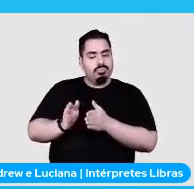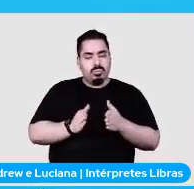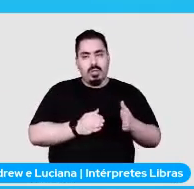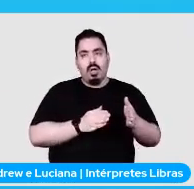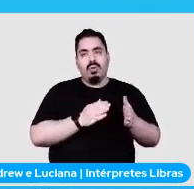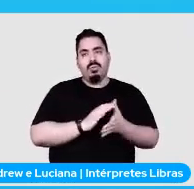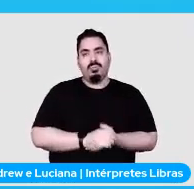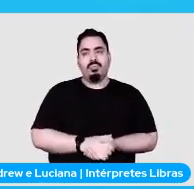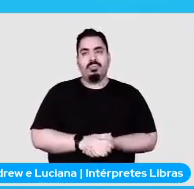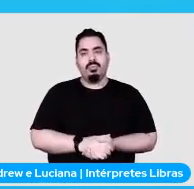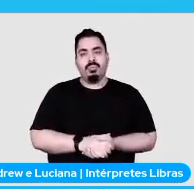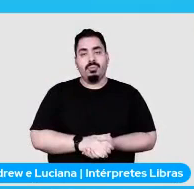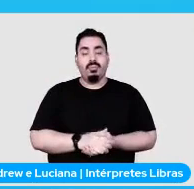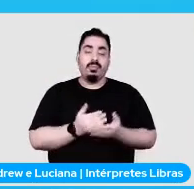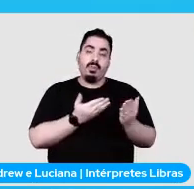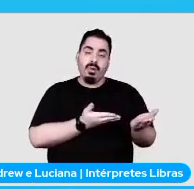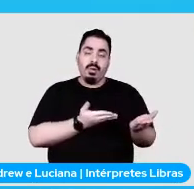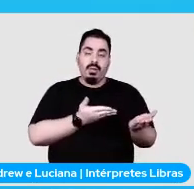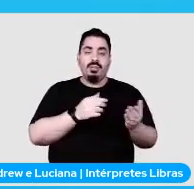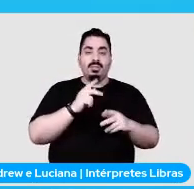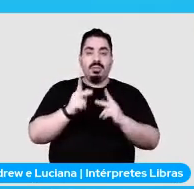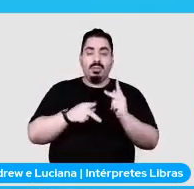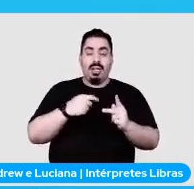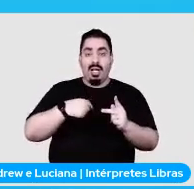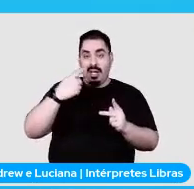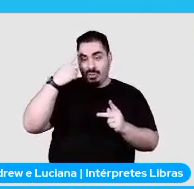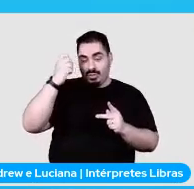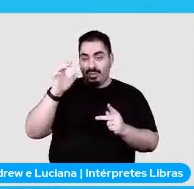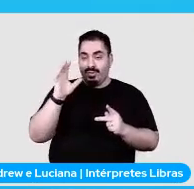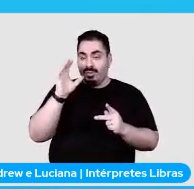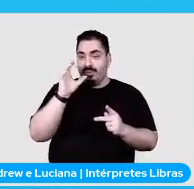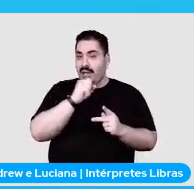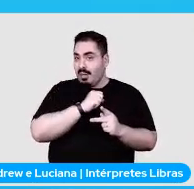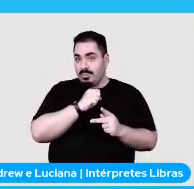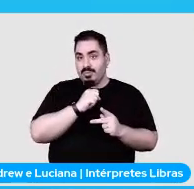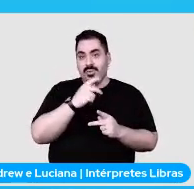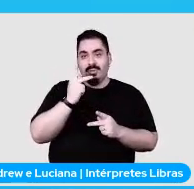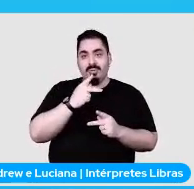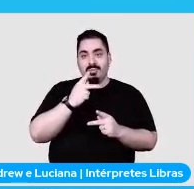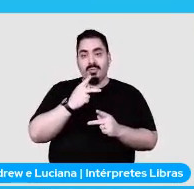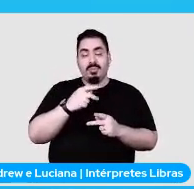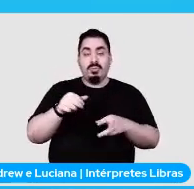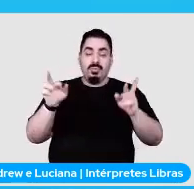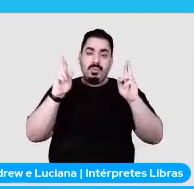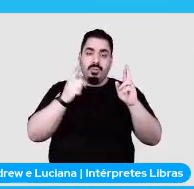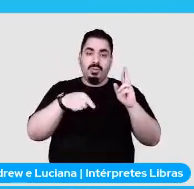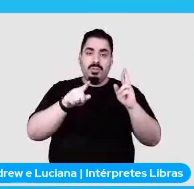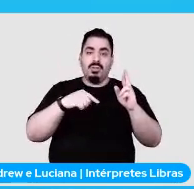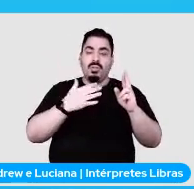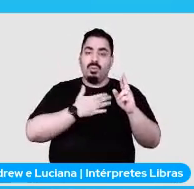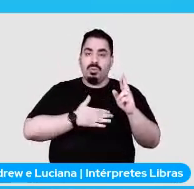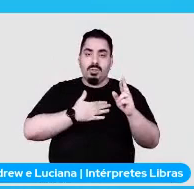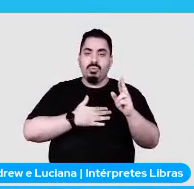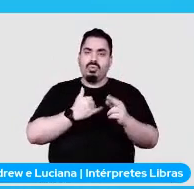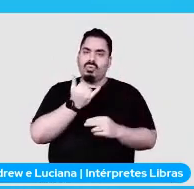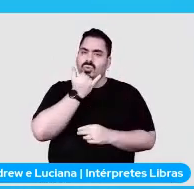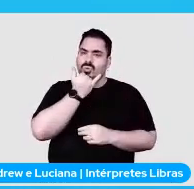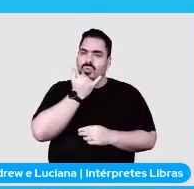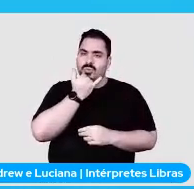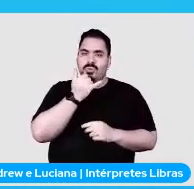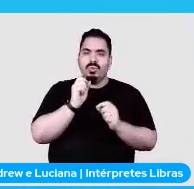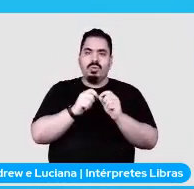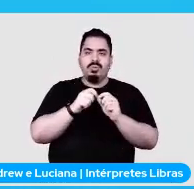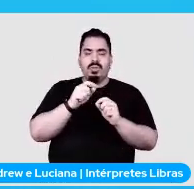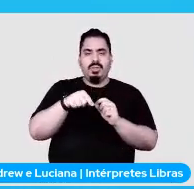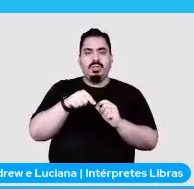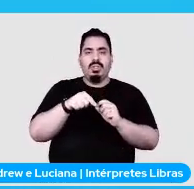É isso galera acho que eu falei rápido demais espero que vocês tenham gostado desculpa por não ter feito a live em coach dessa vez